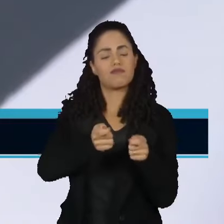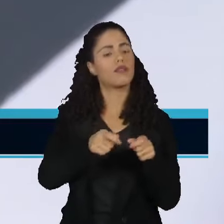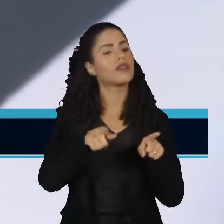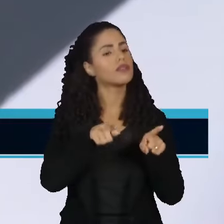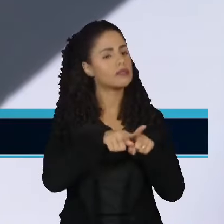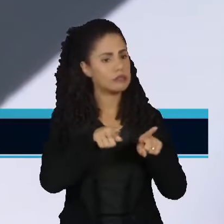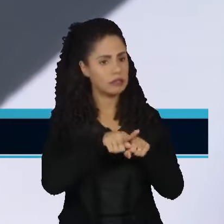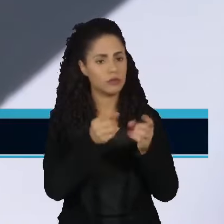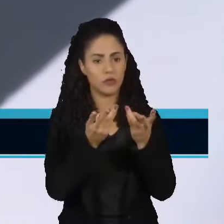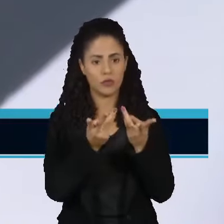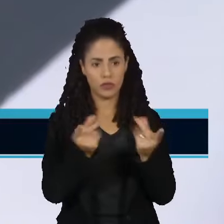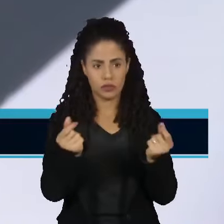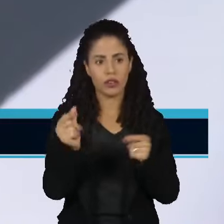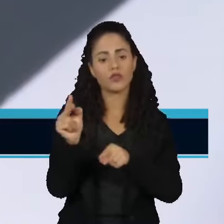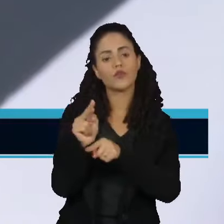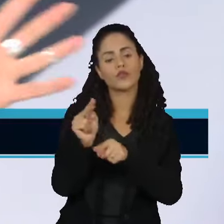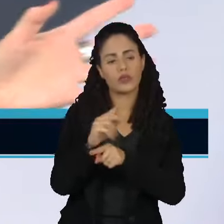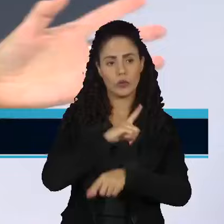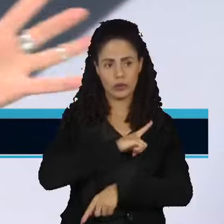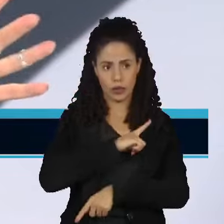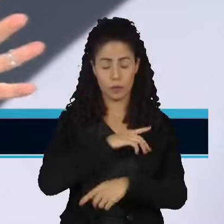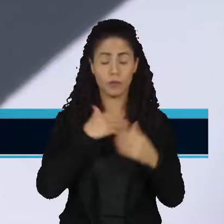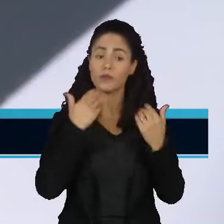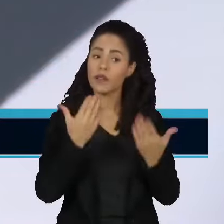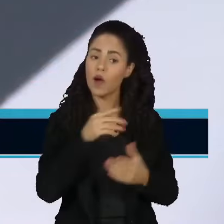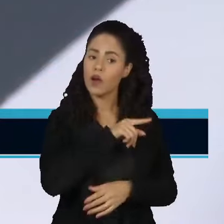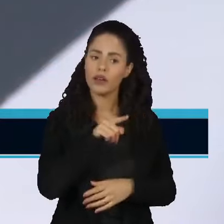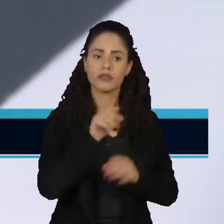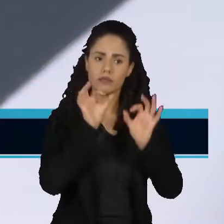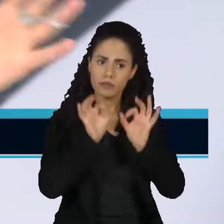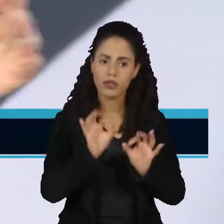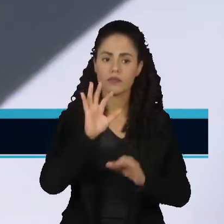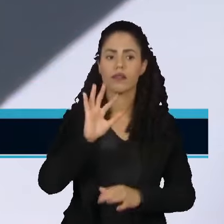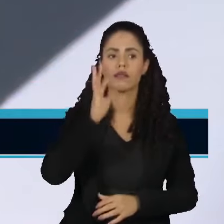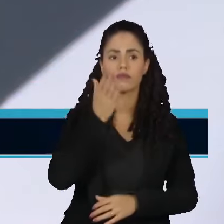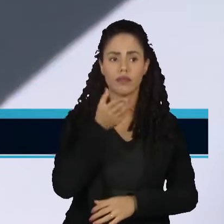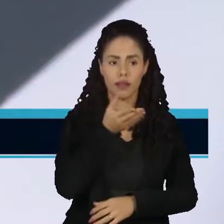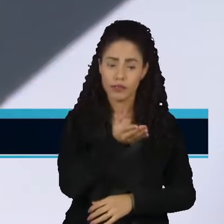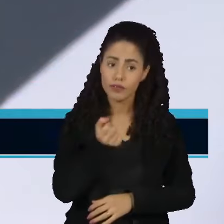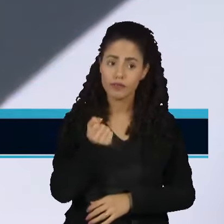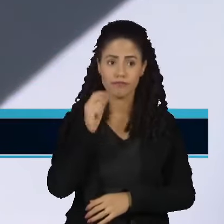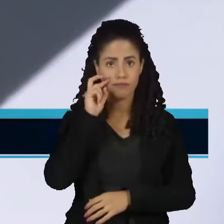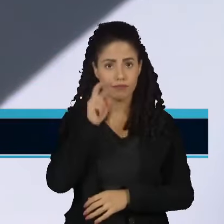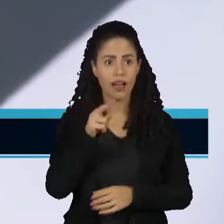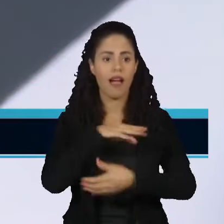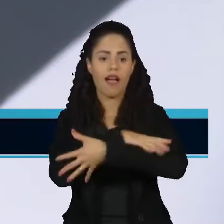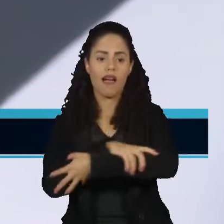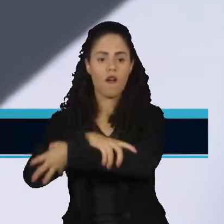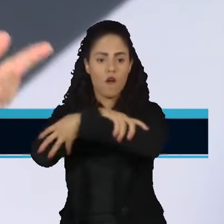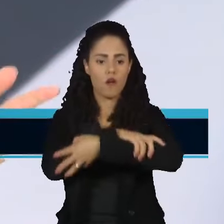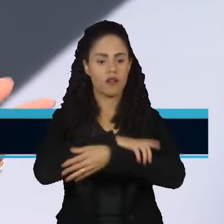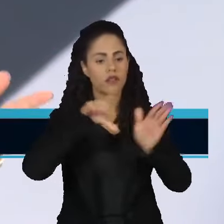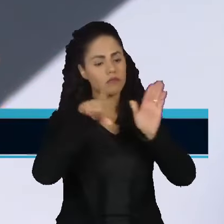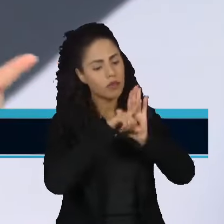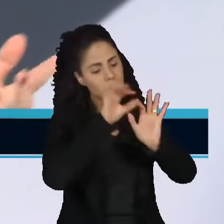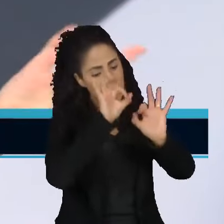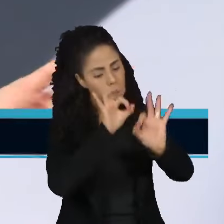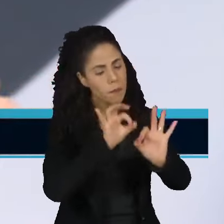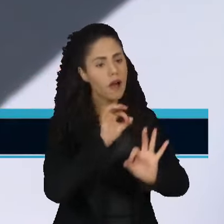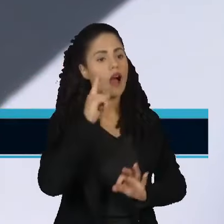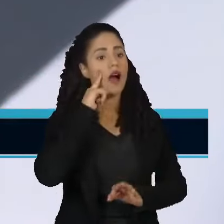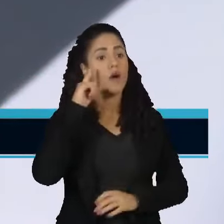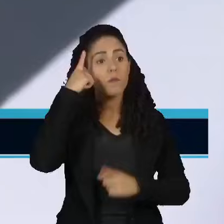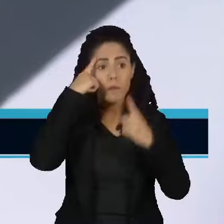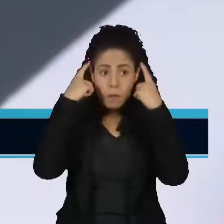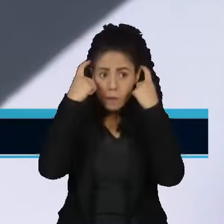até proteção que os países costumam ter. Então, de fato, a lei União Europeia coloca isso numa preocupação mais geral,